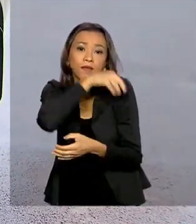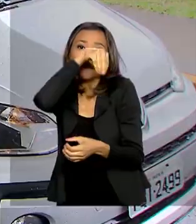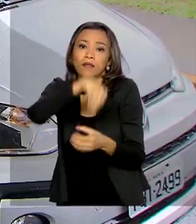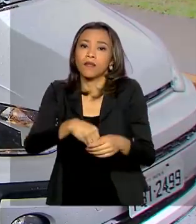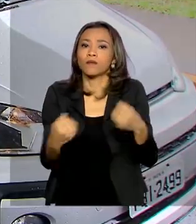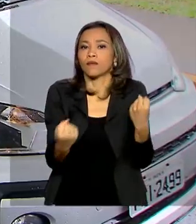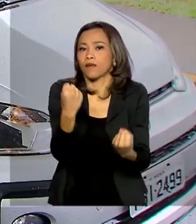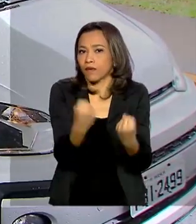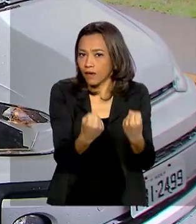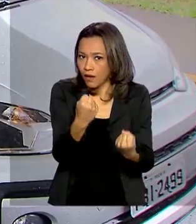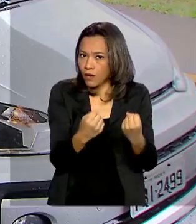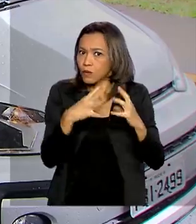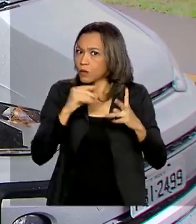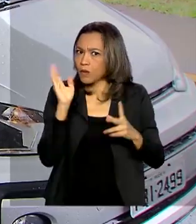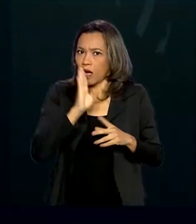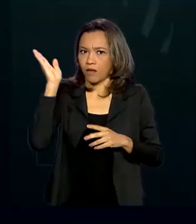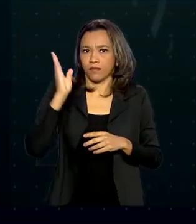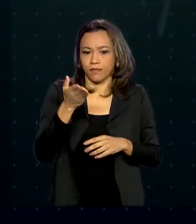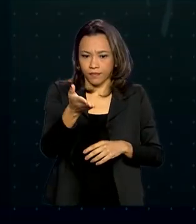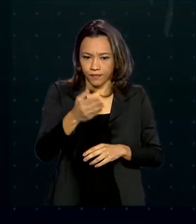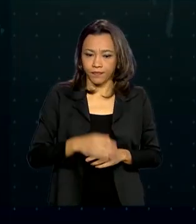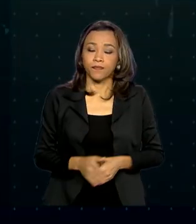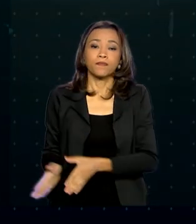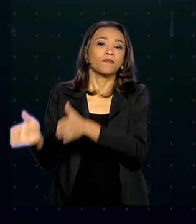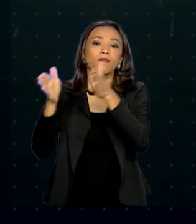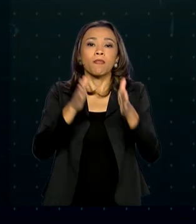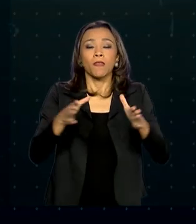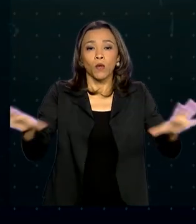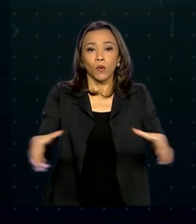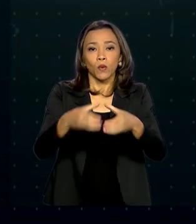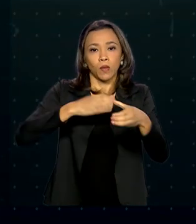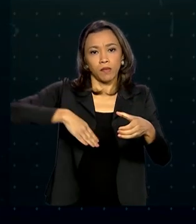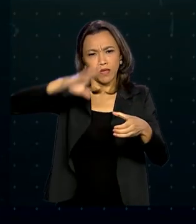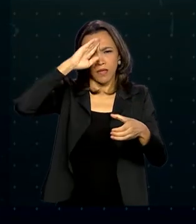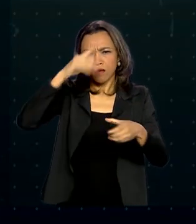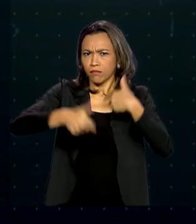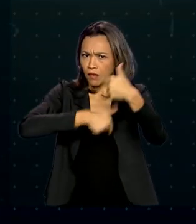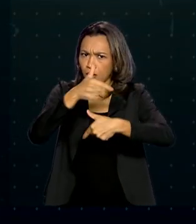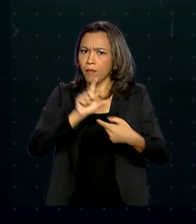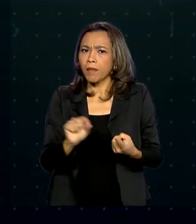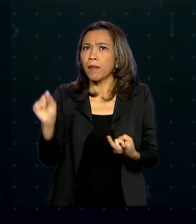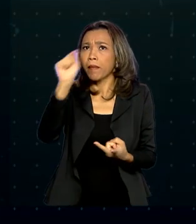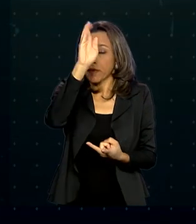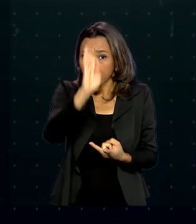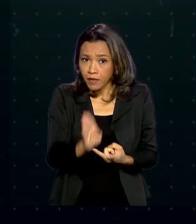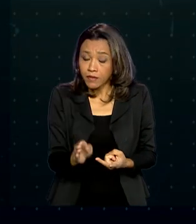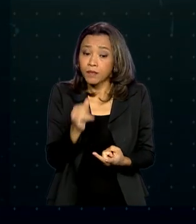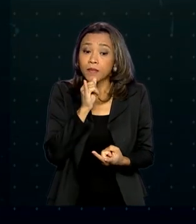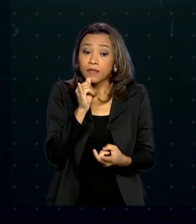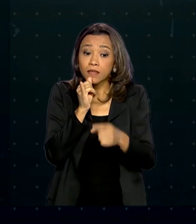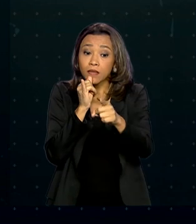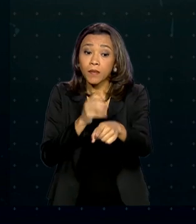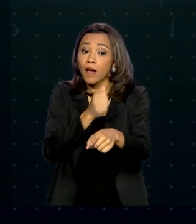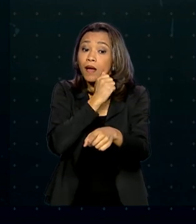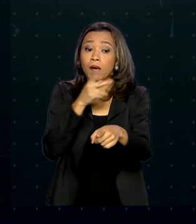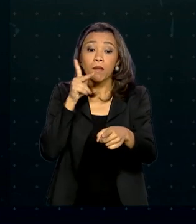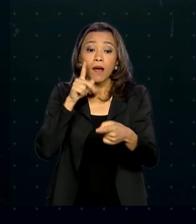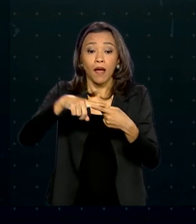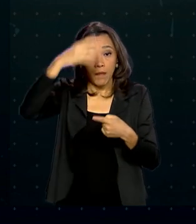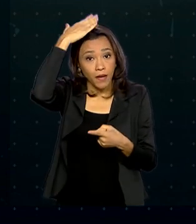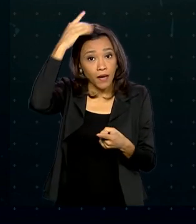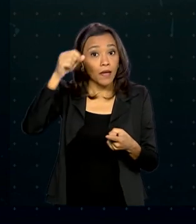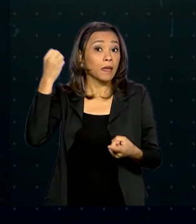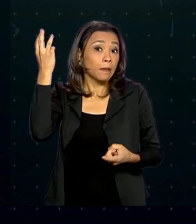veículo. Tudo bem rápido. Os militares estão agindo por todo o país. Por exemplo, no Amapá, Pará e